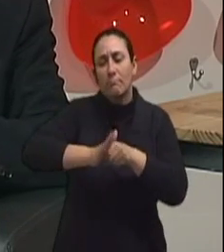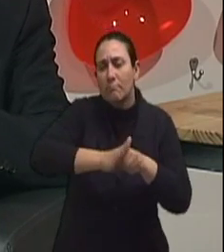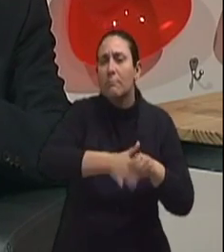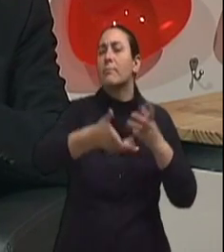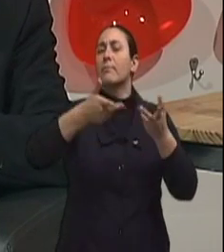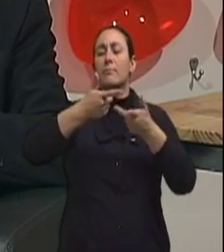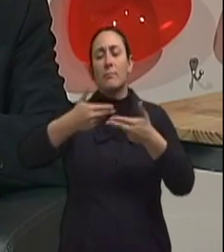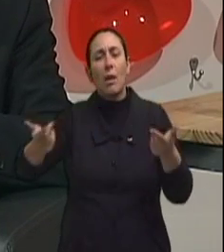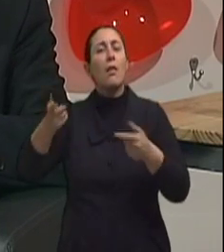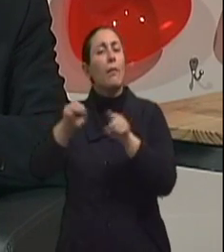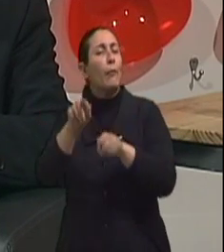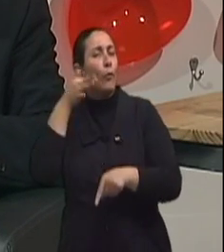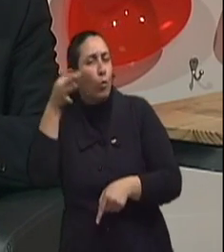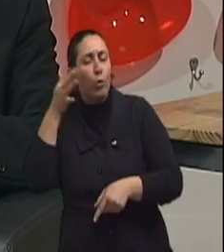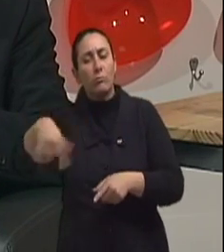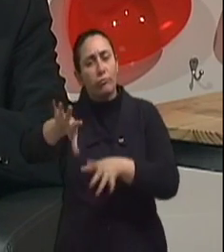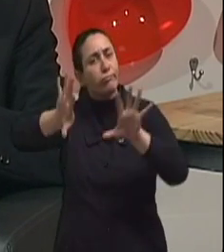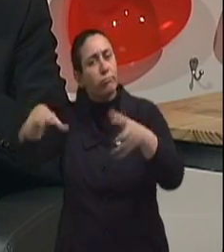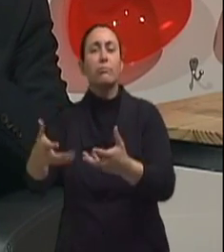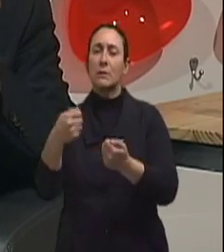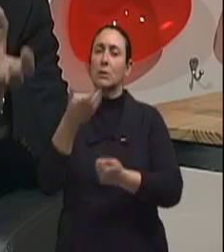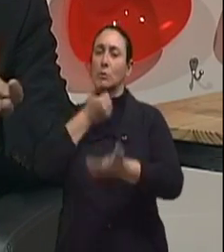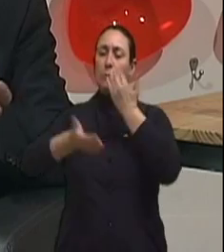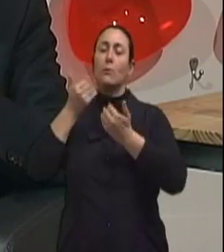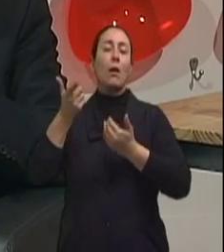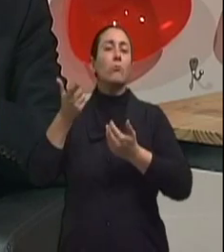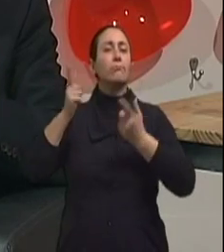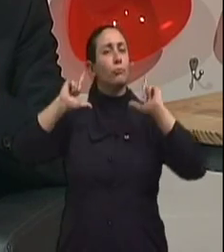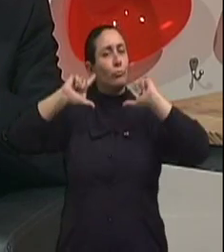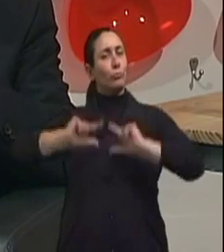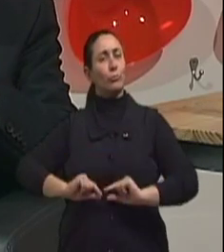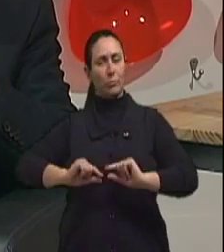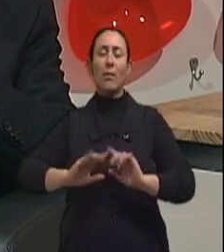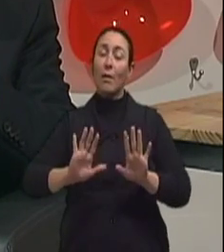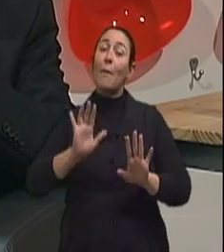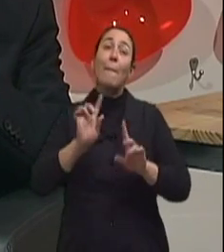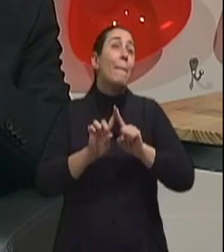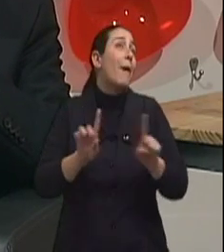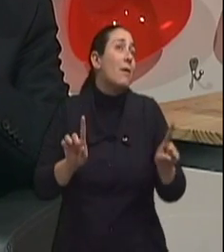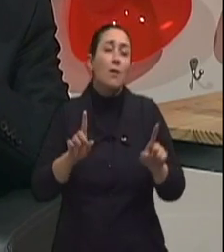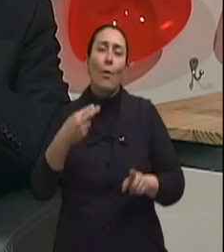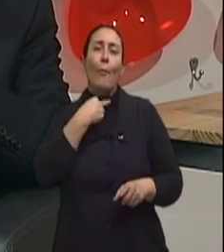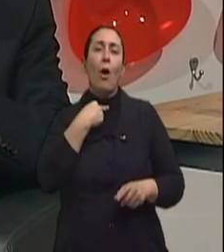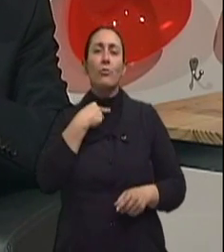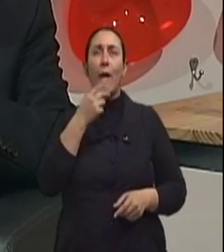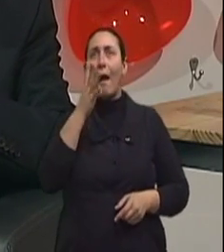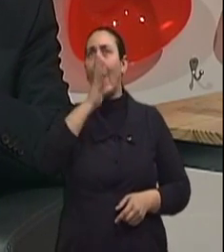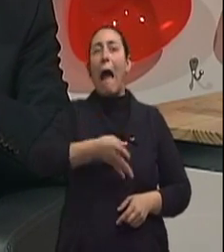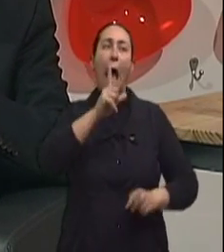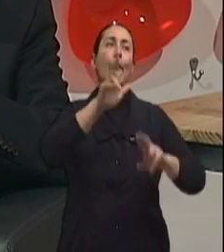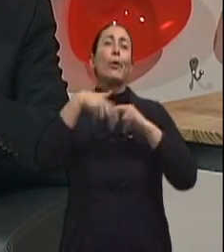baixará o risco individual. Claro que do ponto de vista individual, isso é uma... Cada coisa vai se somando.